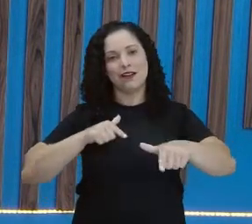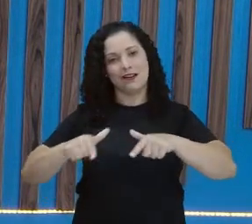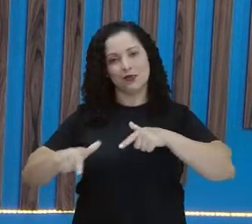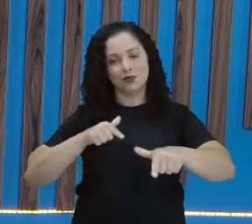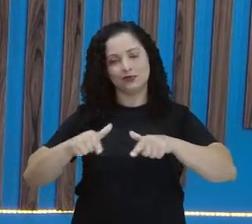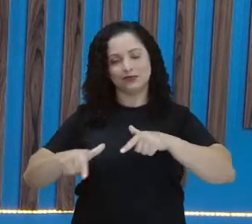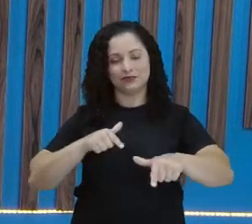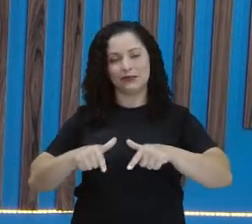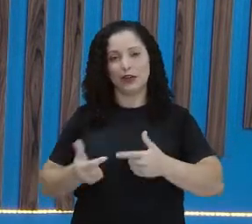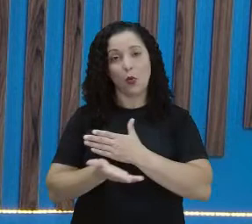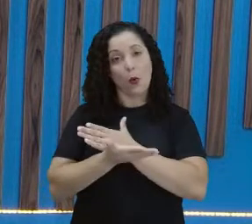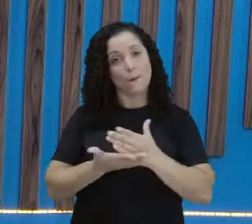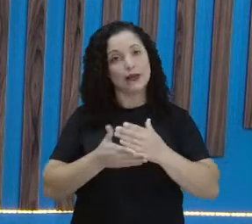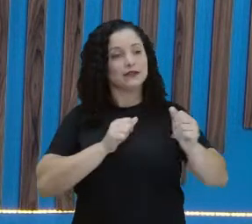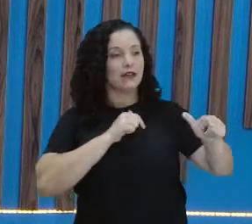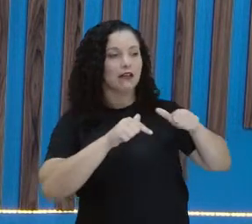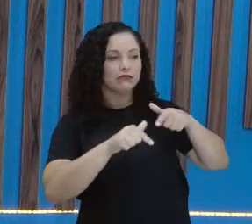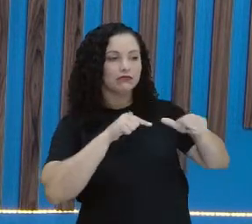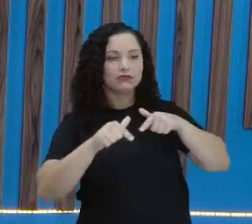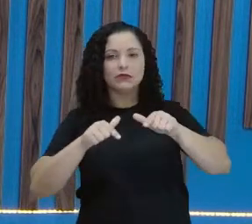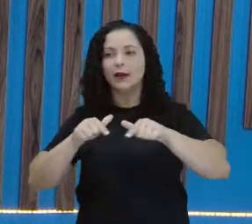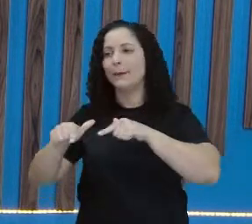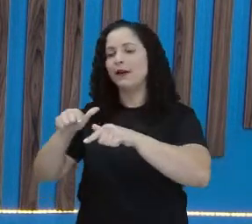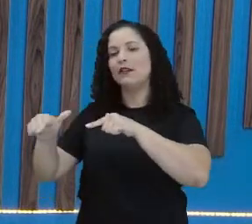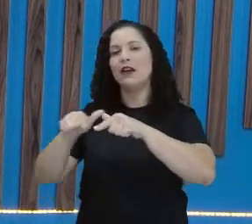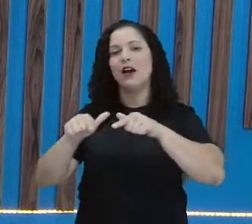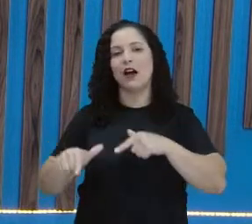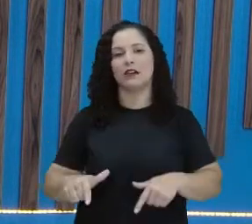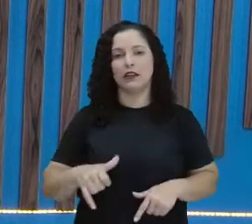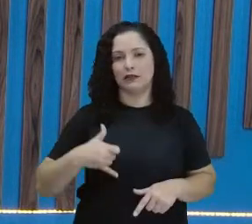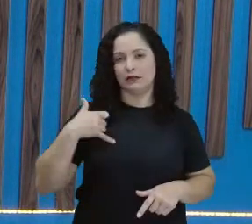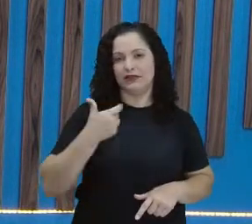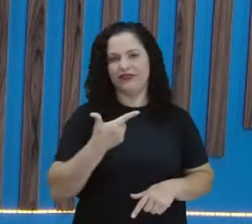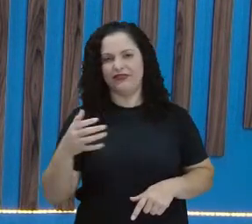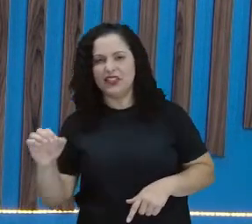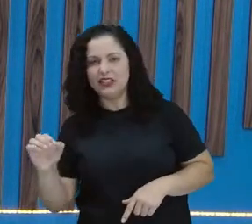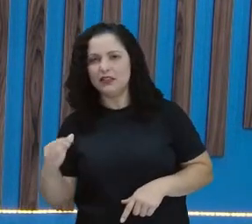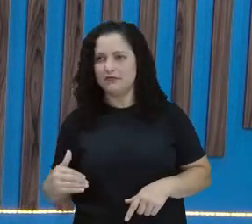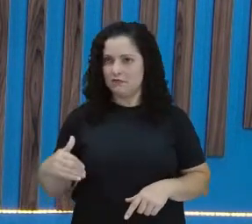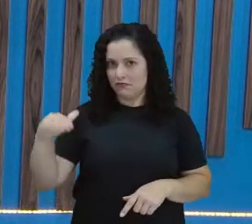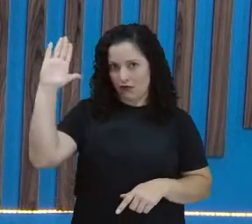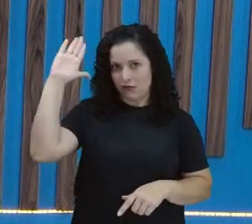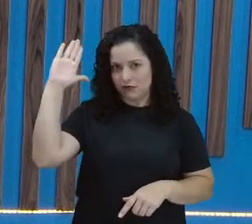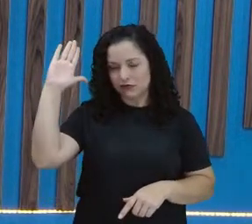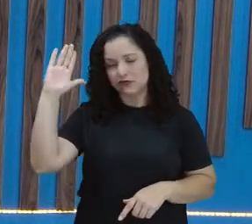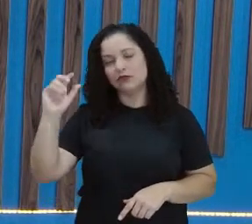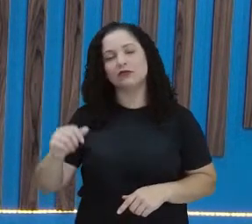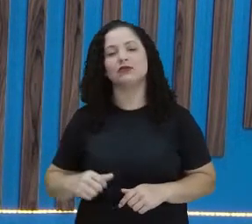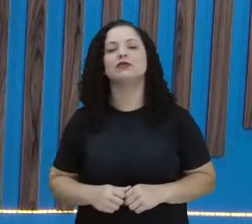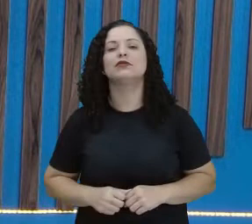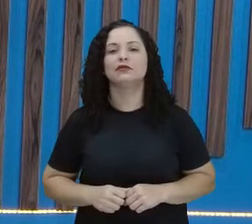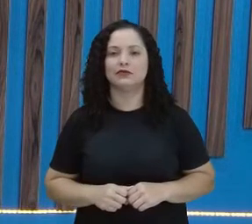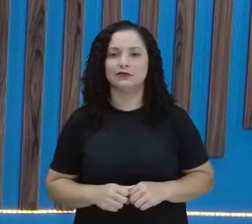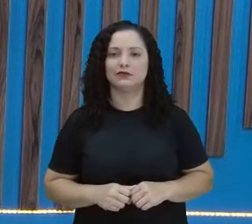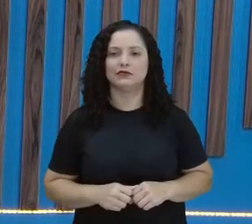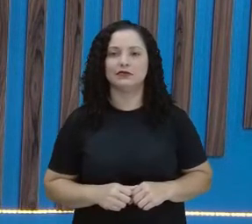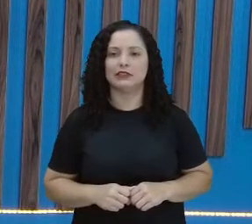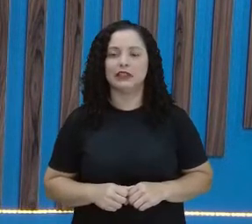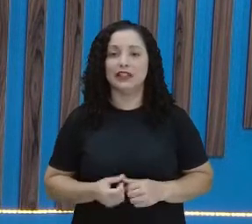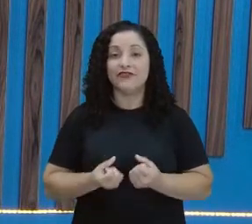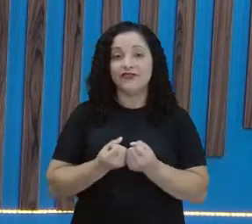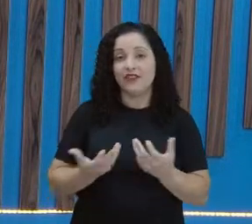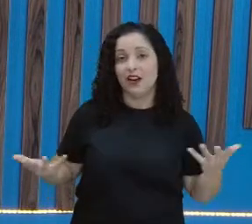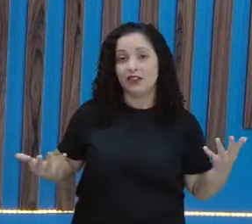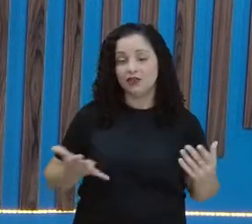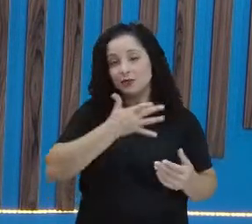sua função. Você já começa nessa fase dos 20 anos, como eu estou falando, que entra a fase adulta. Muitas pessoas